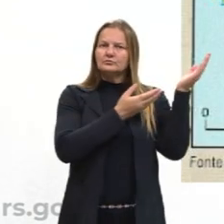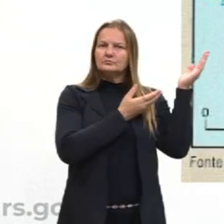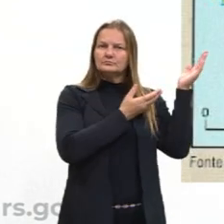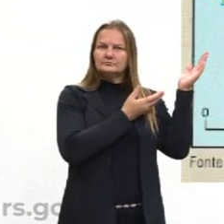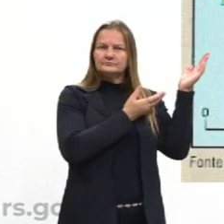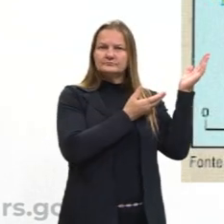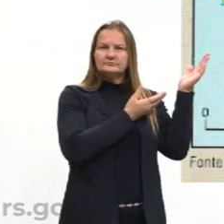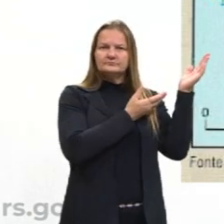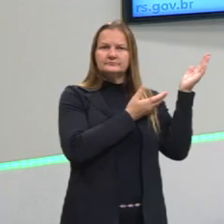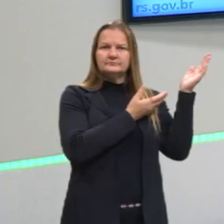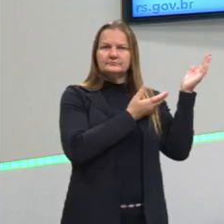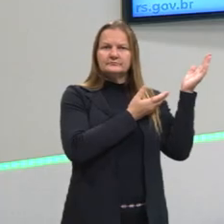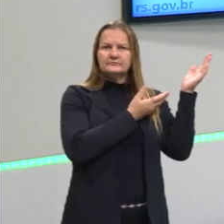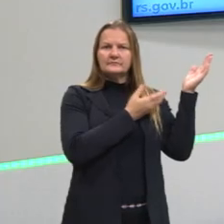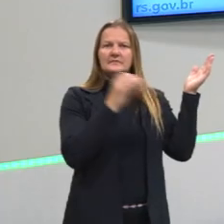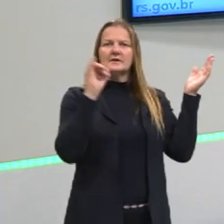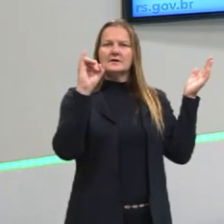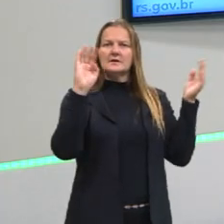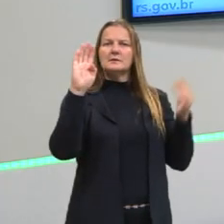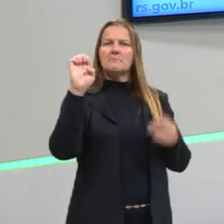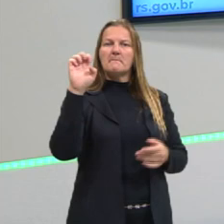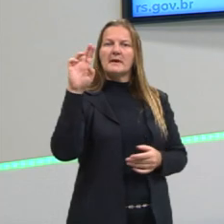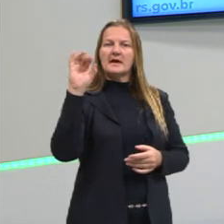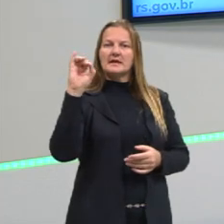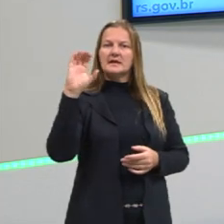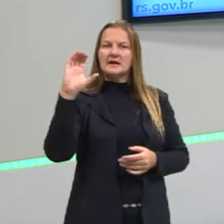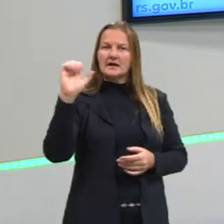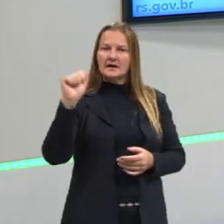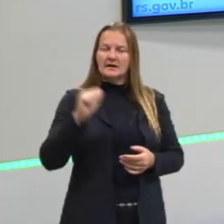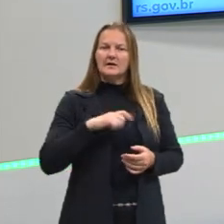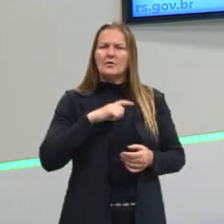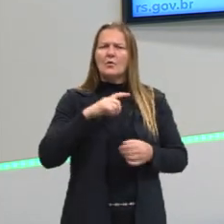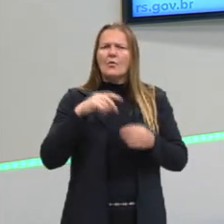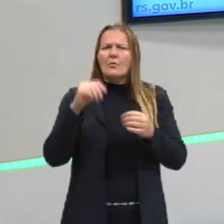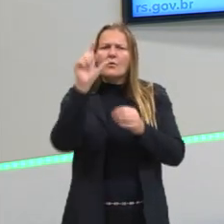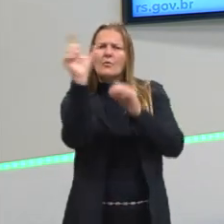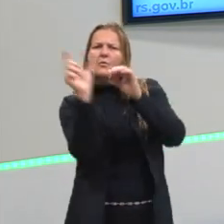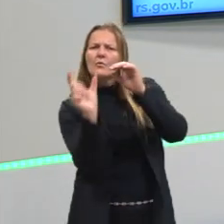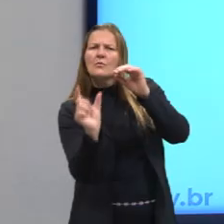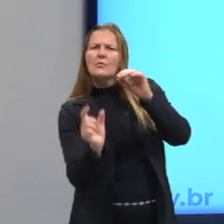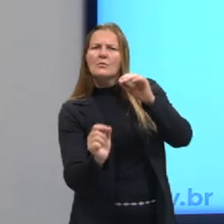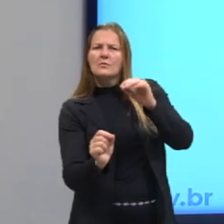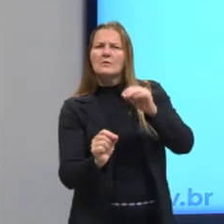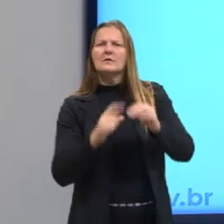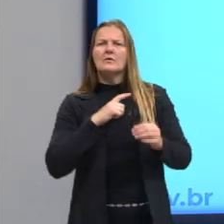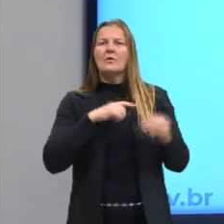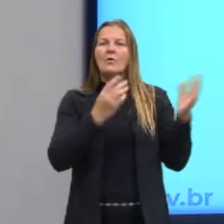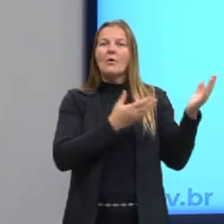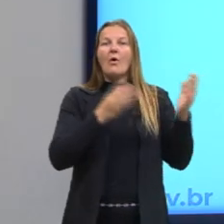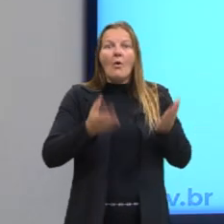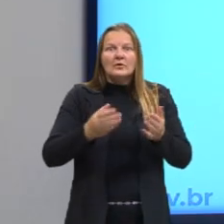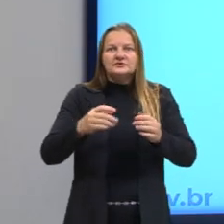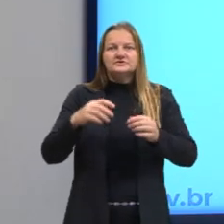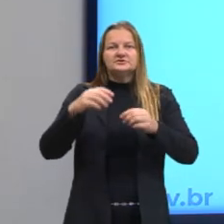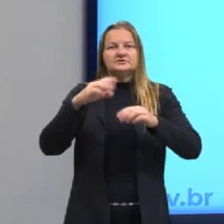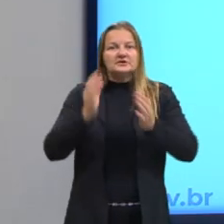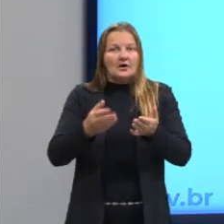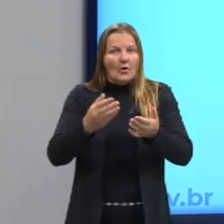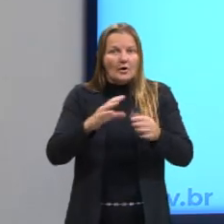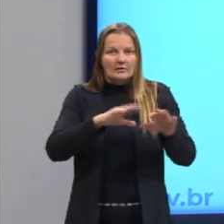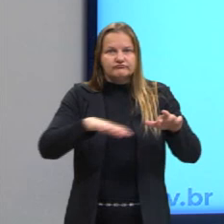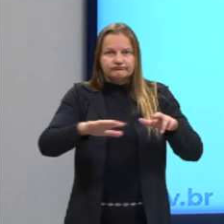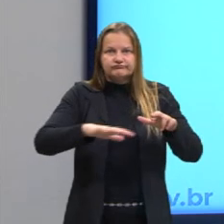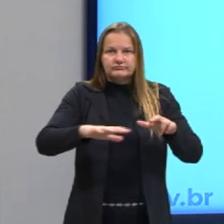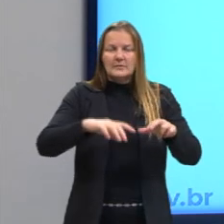exemplo, da Península Ibérica. E, ó, aqui, hoje em dia, é Portugal. E